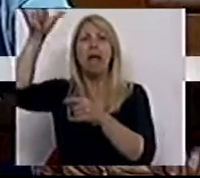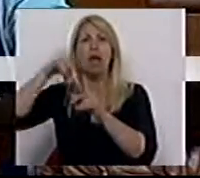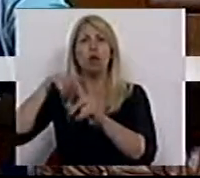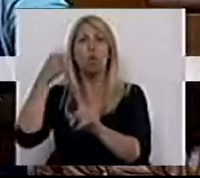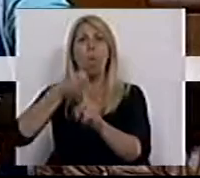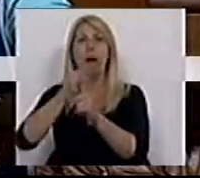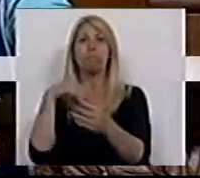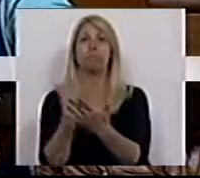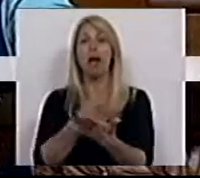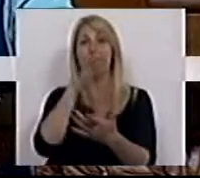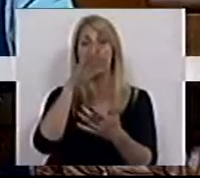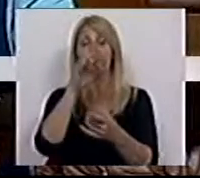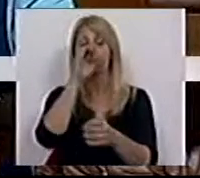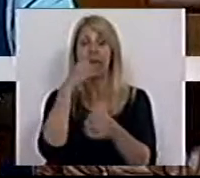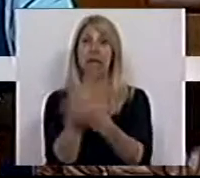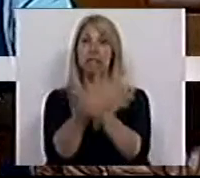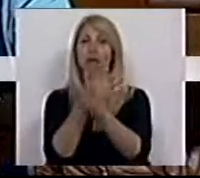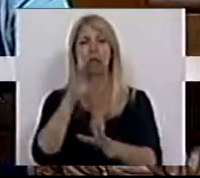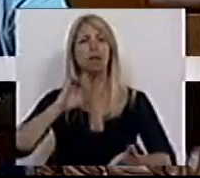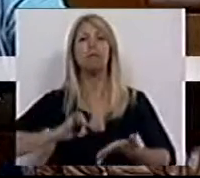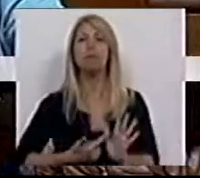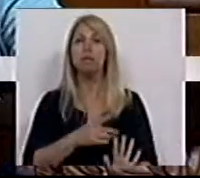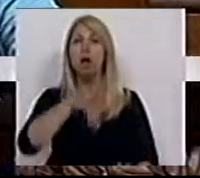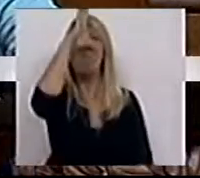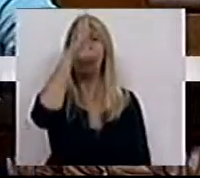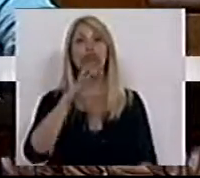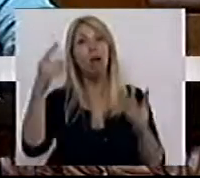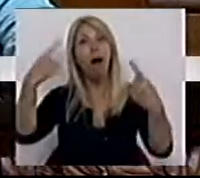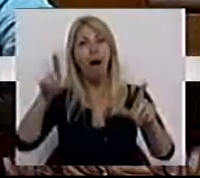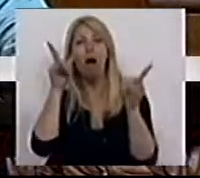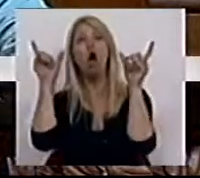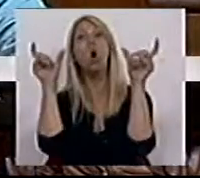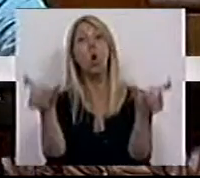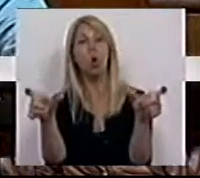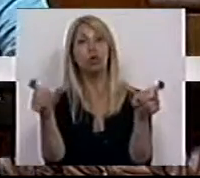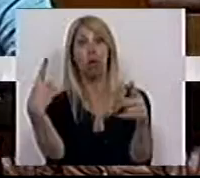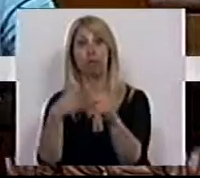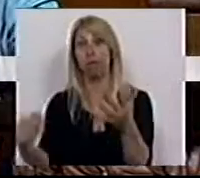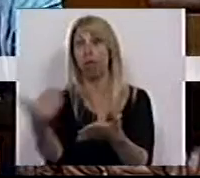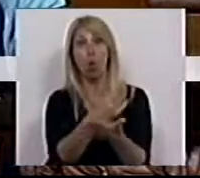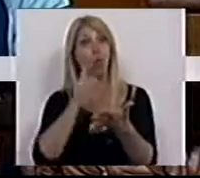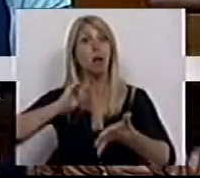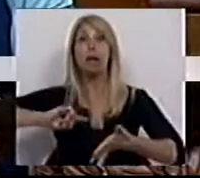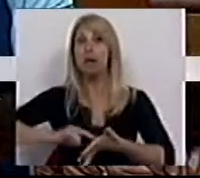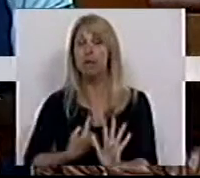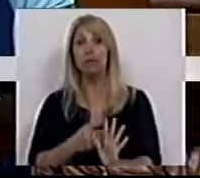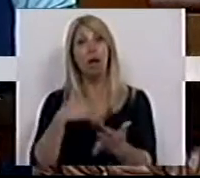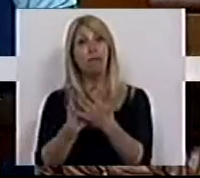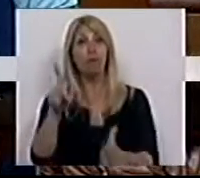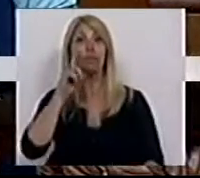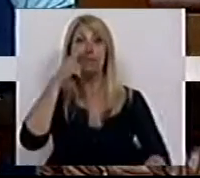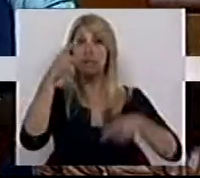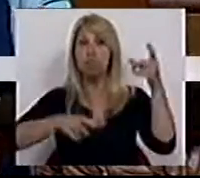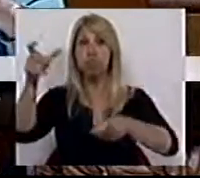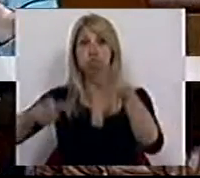essencial que o Estado detenha o controle destes meios indispensáveis para defender as populações